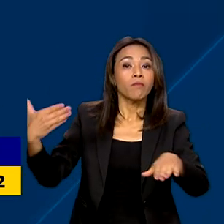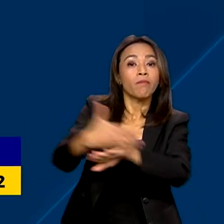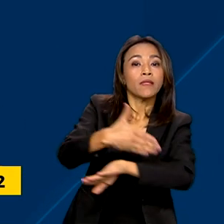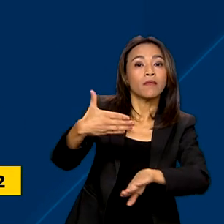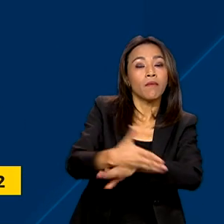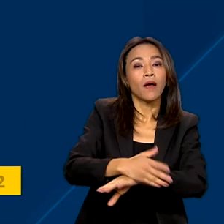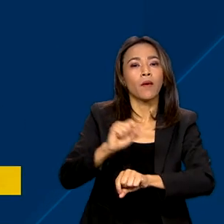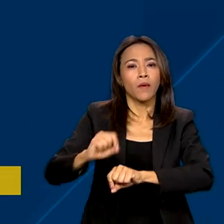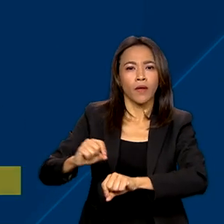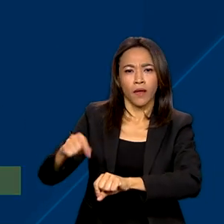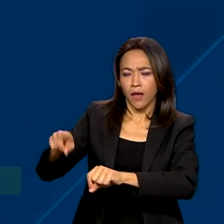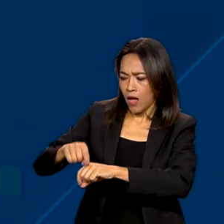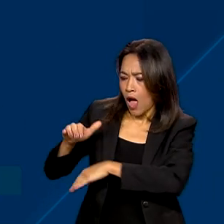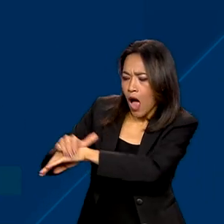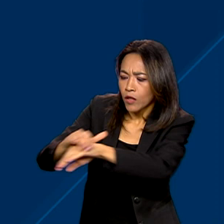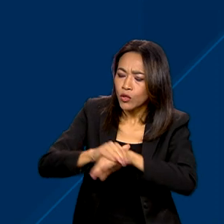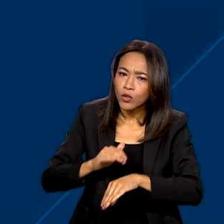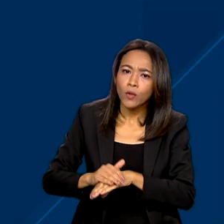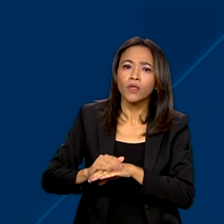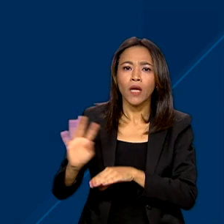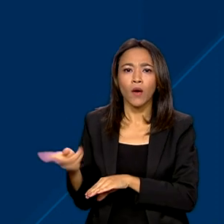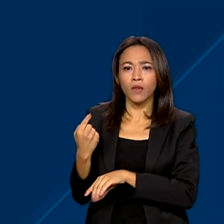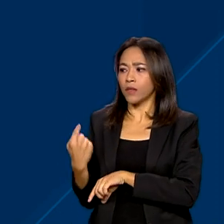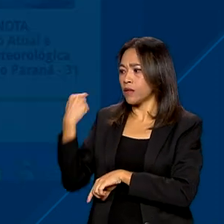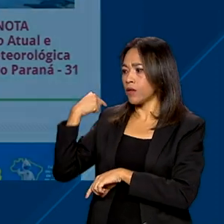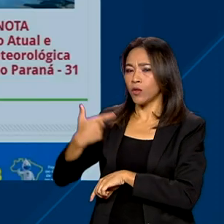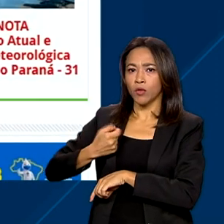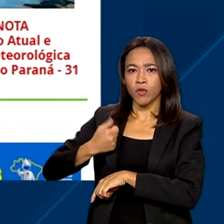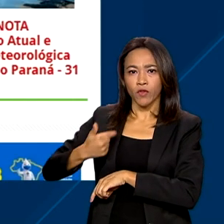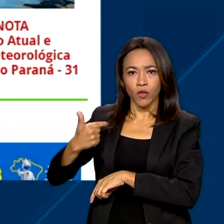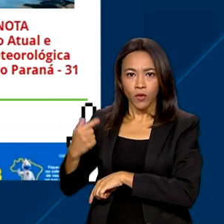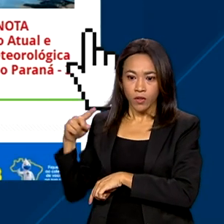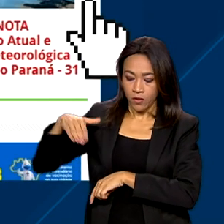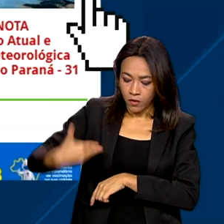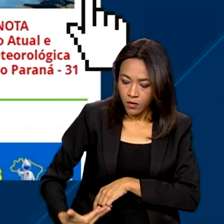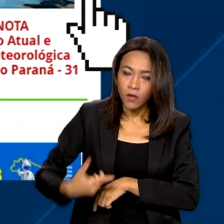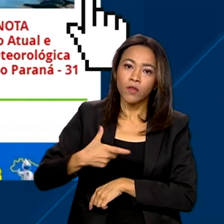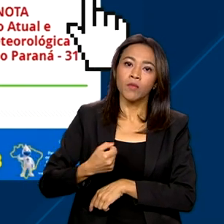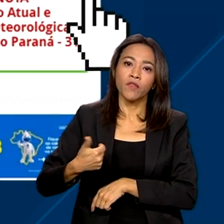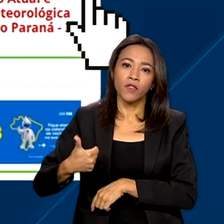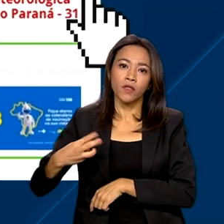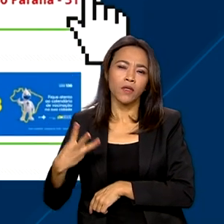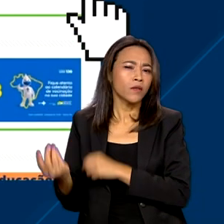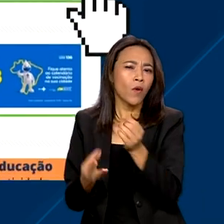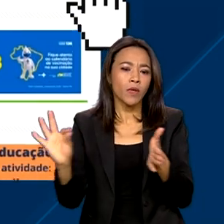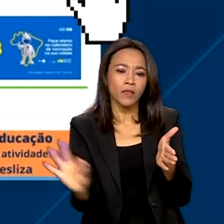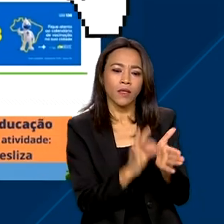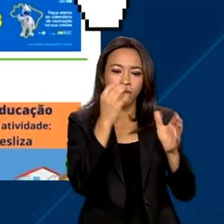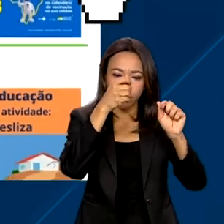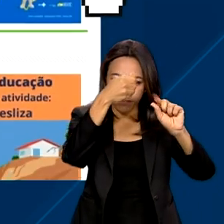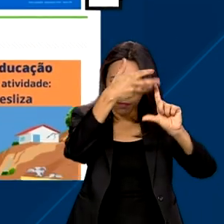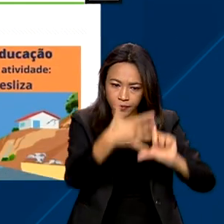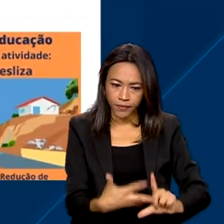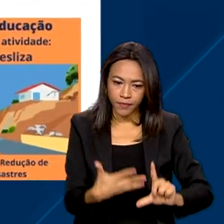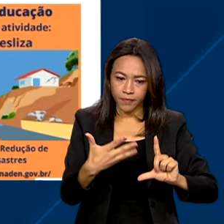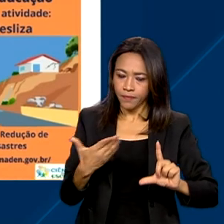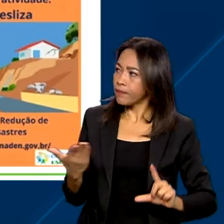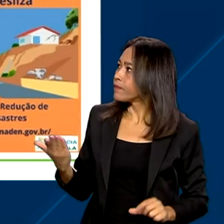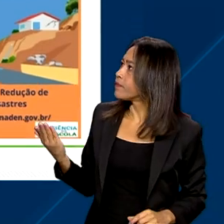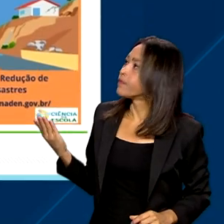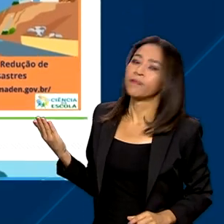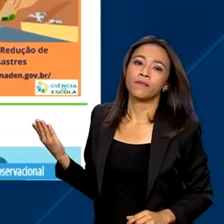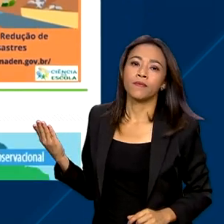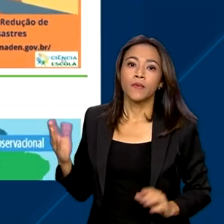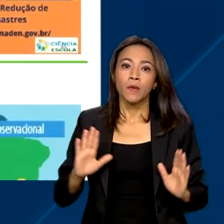Ações Realizadas em 2022 e 2023. E as inscrições devem ser feitas na página do Semadem na internet